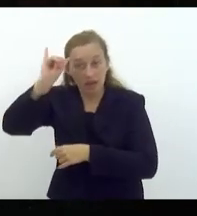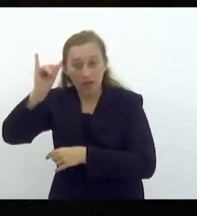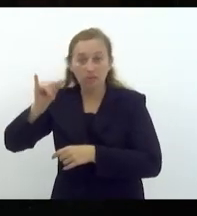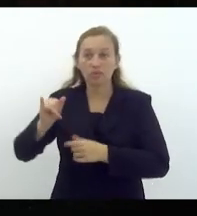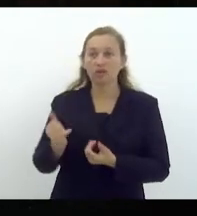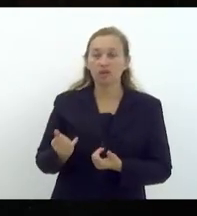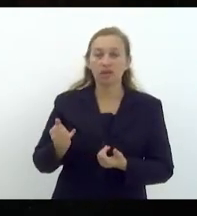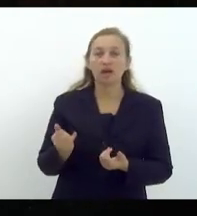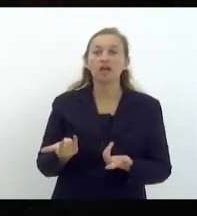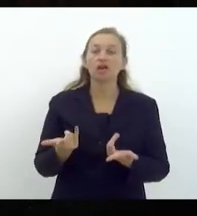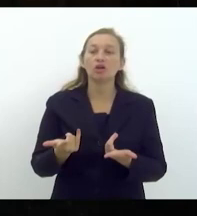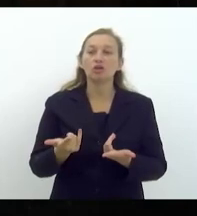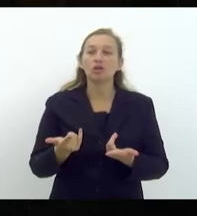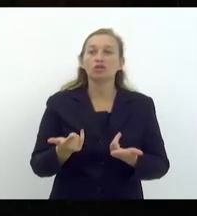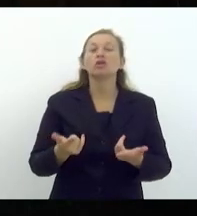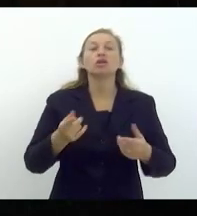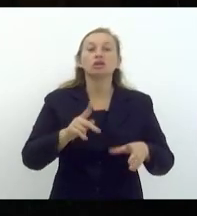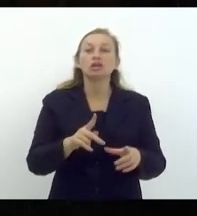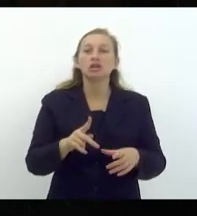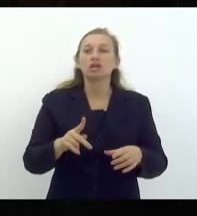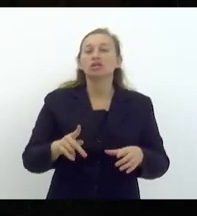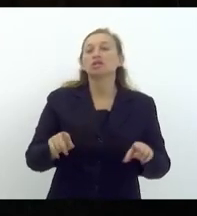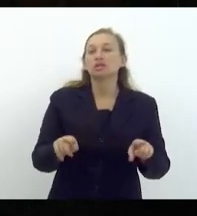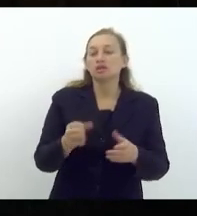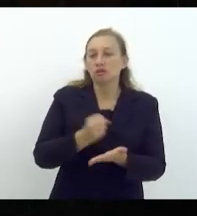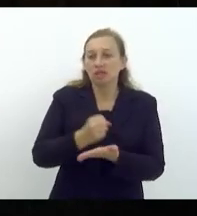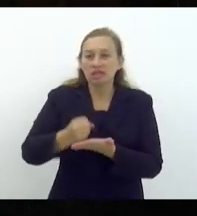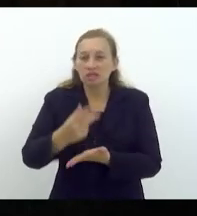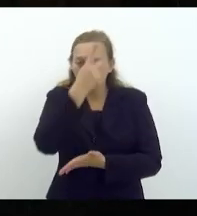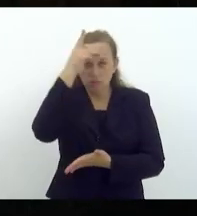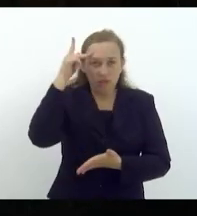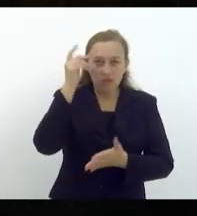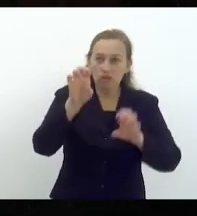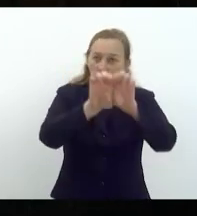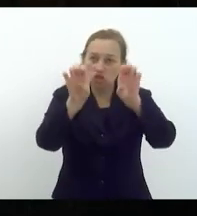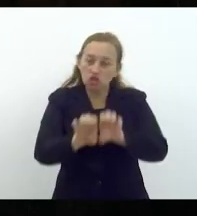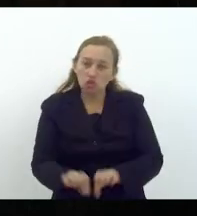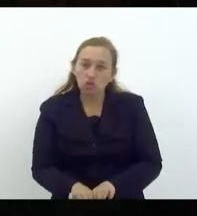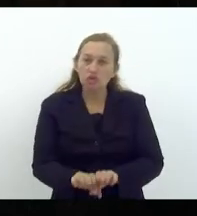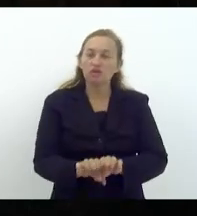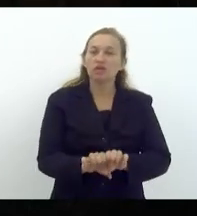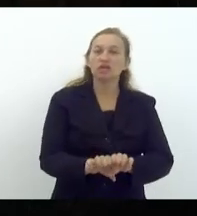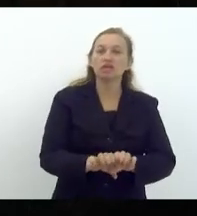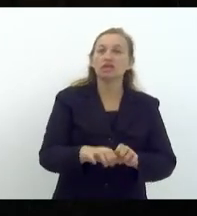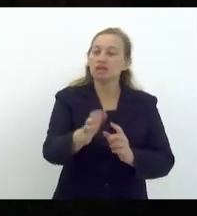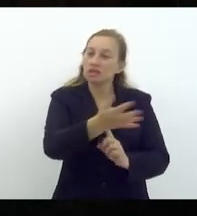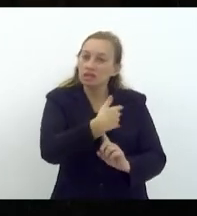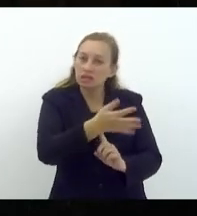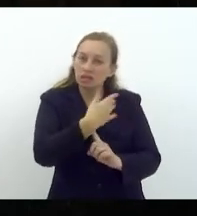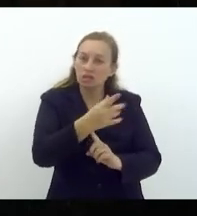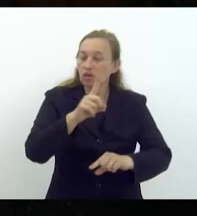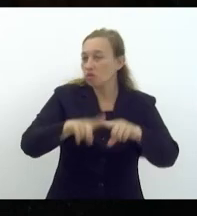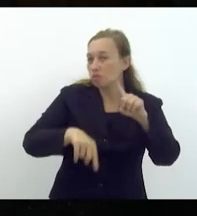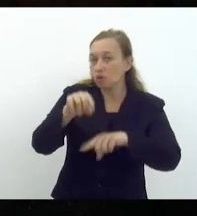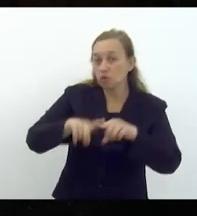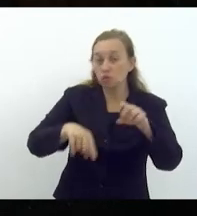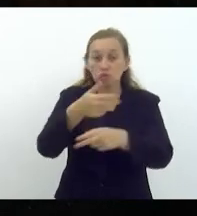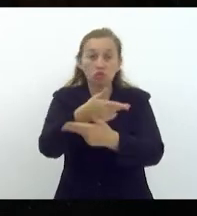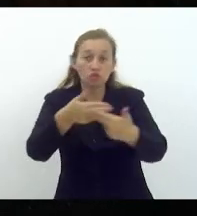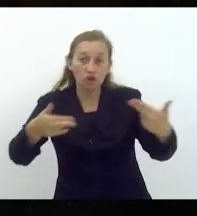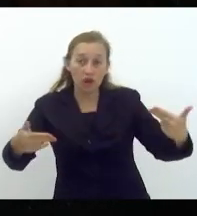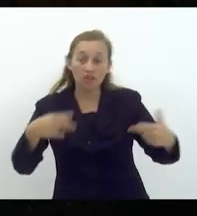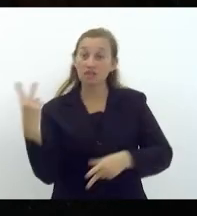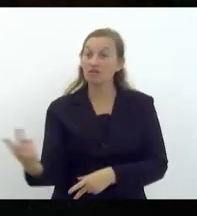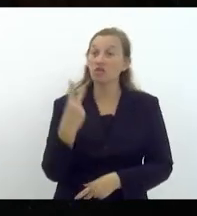a fim da recomposição de pessoal, da estrutura física, tecnológica, de materiais, equipamentos, bem como a